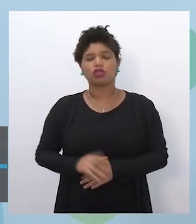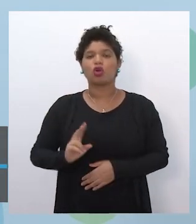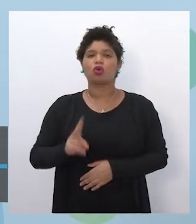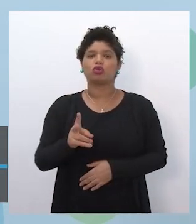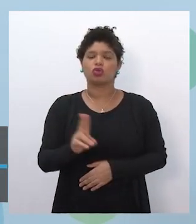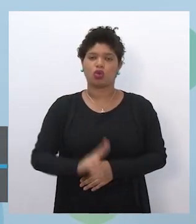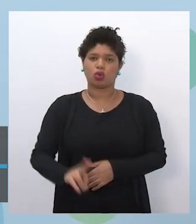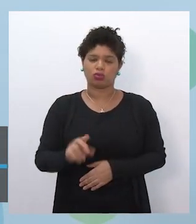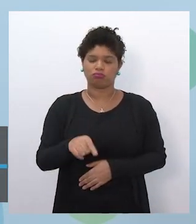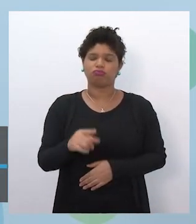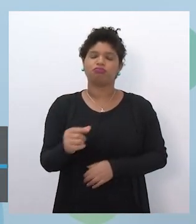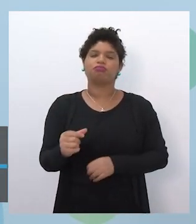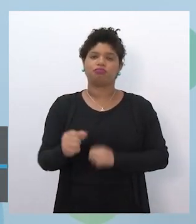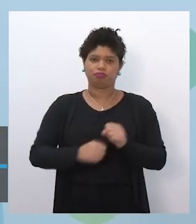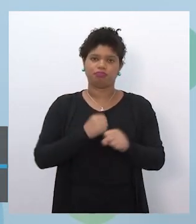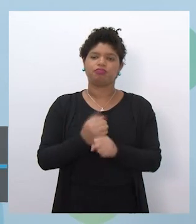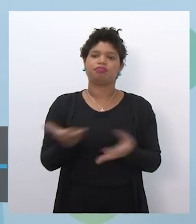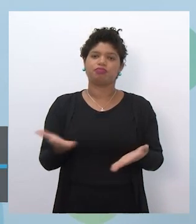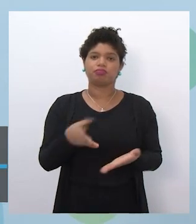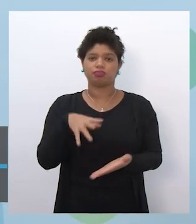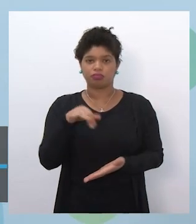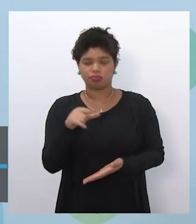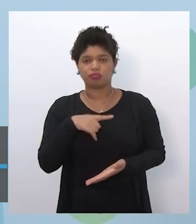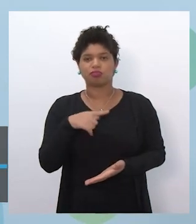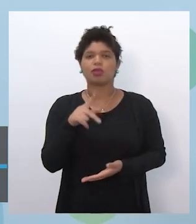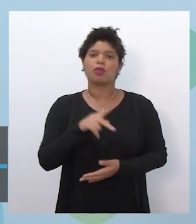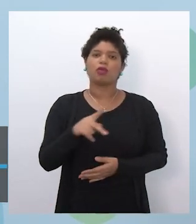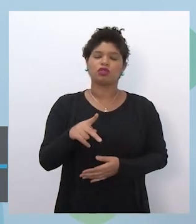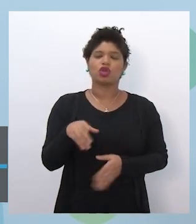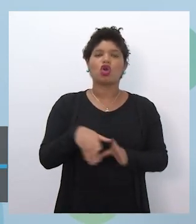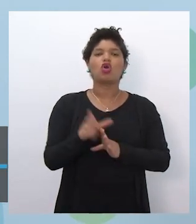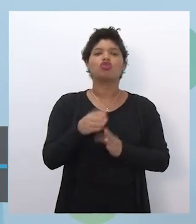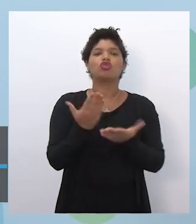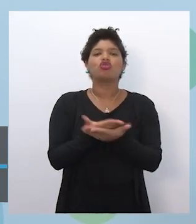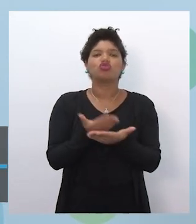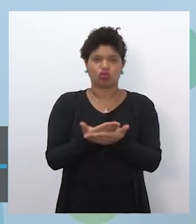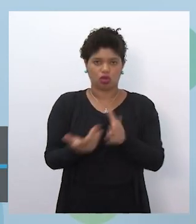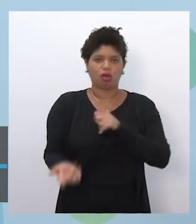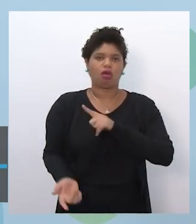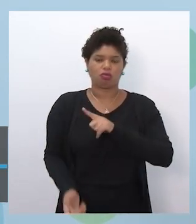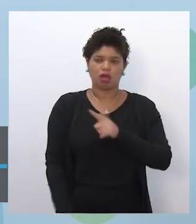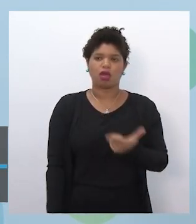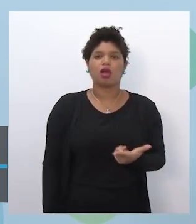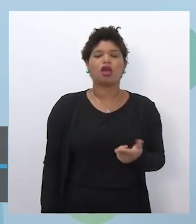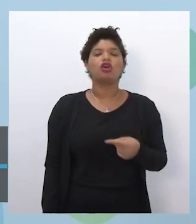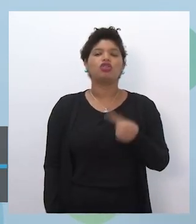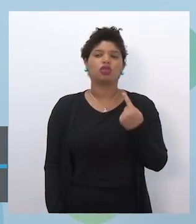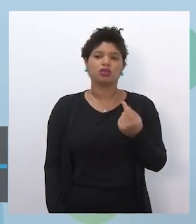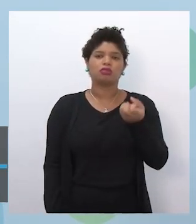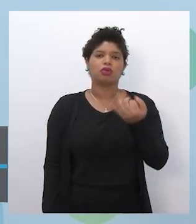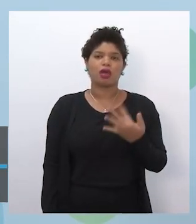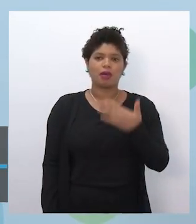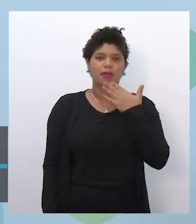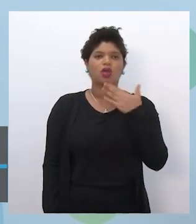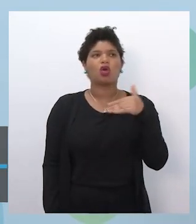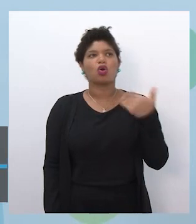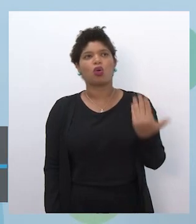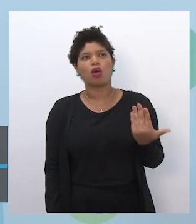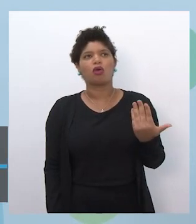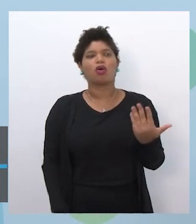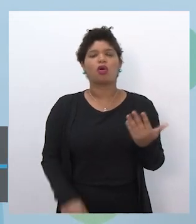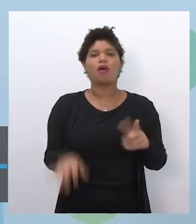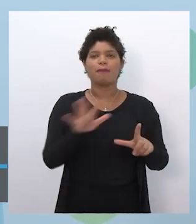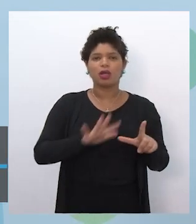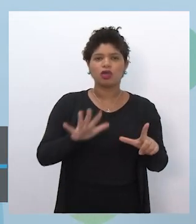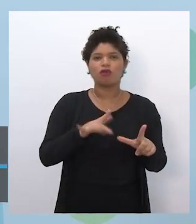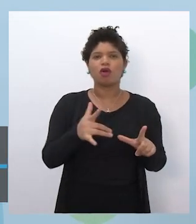ano se forem alocados como professor ou orientador de estudos, e aí a gente fala com mais calma de quais plataformas são essas, para que ano